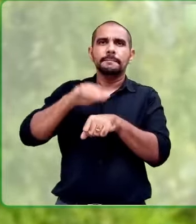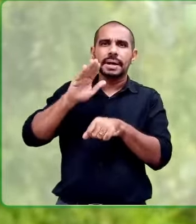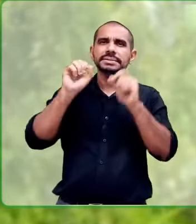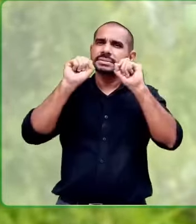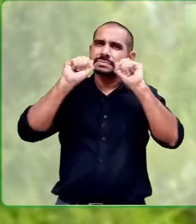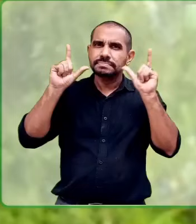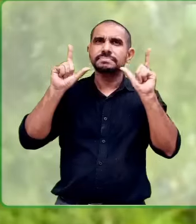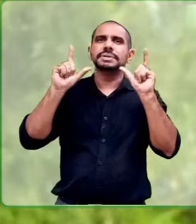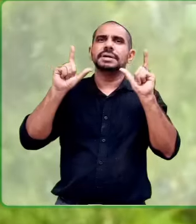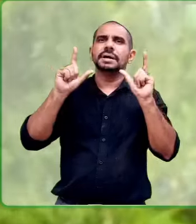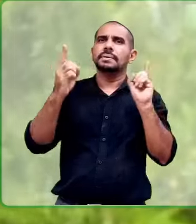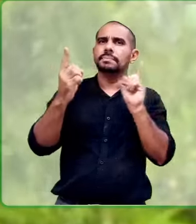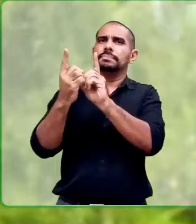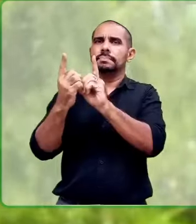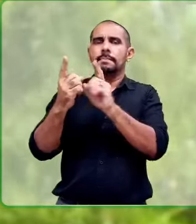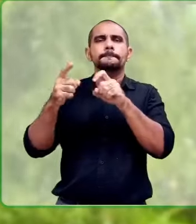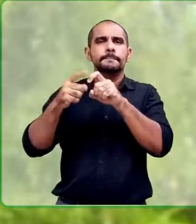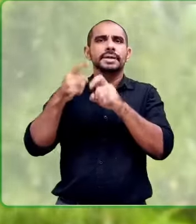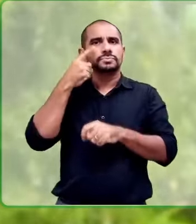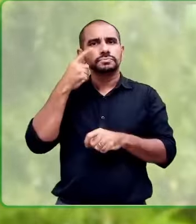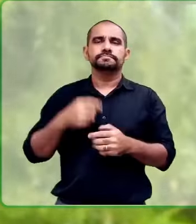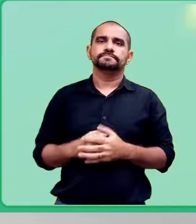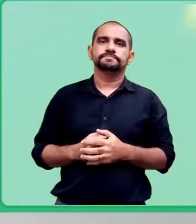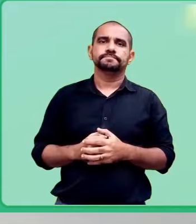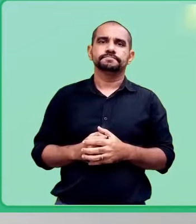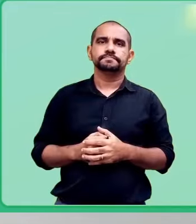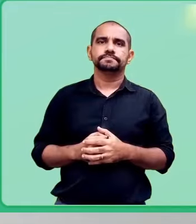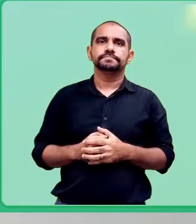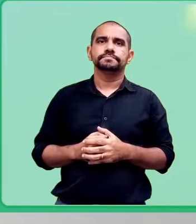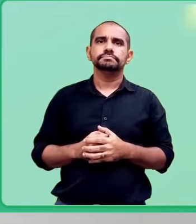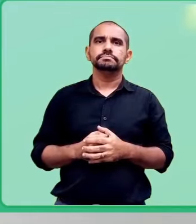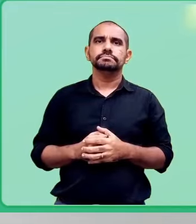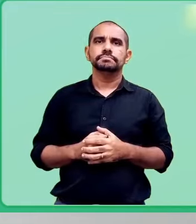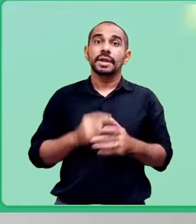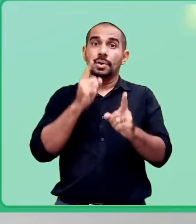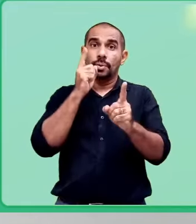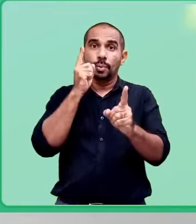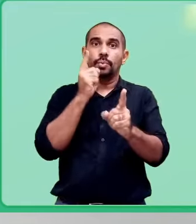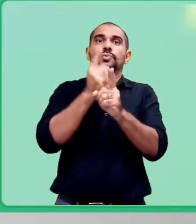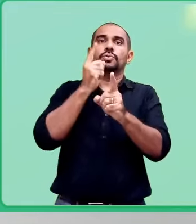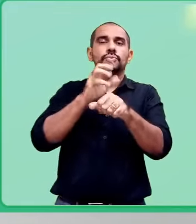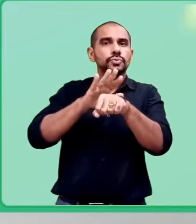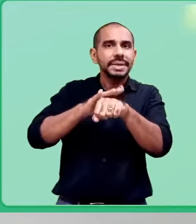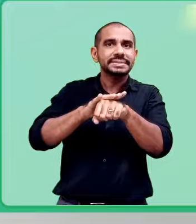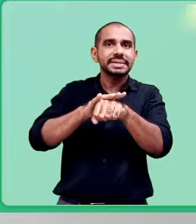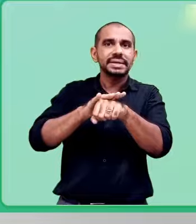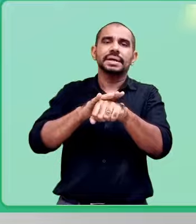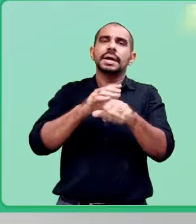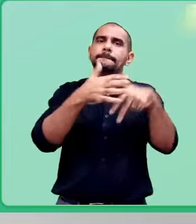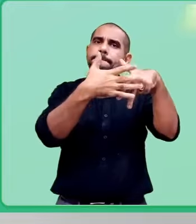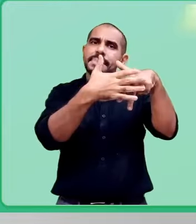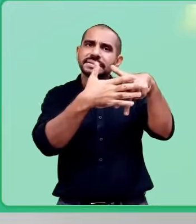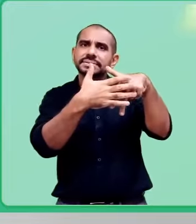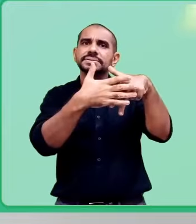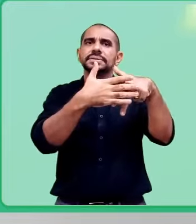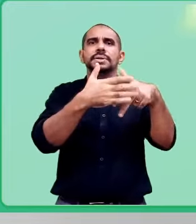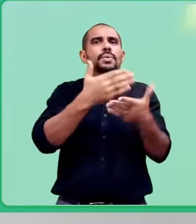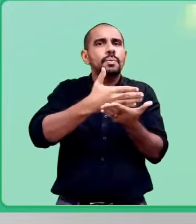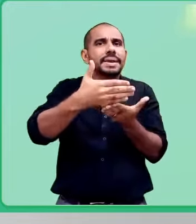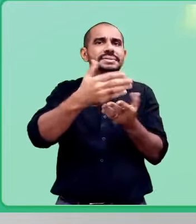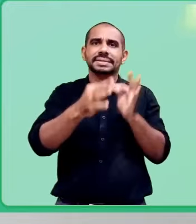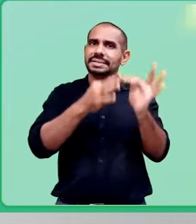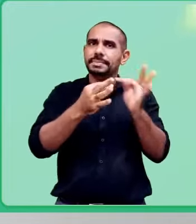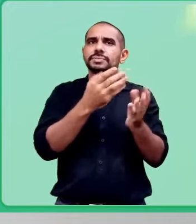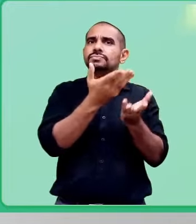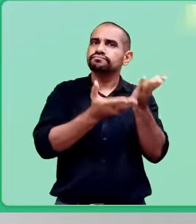redobrar a atenção e procurar atendimento oftalmológico. Uma vez que a gente consiga diagnosticar a doença, aquele paciente pode